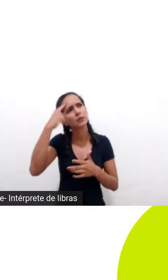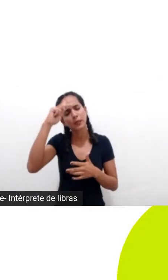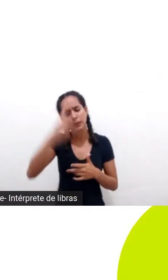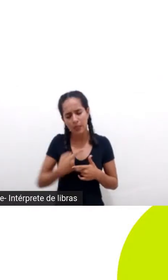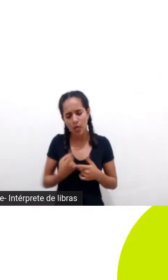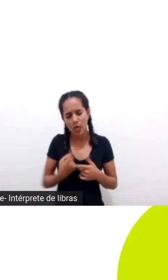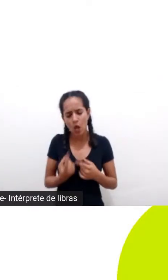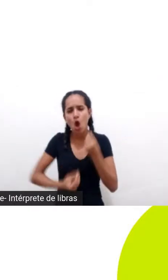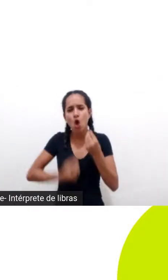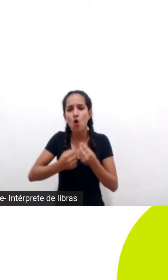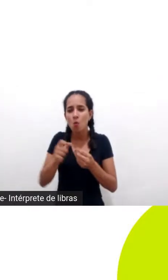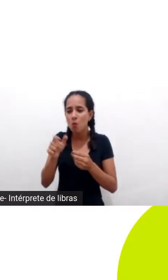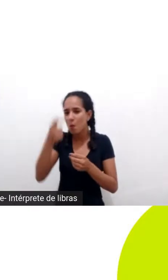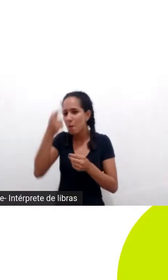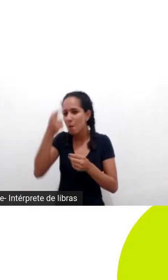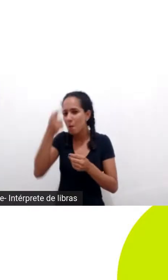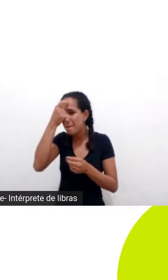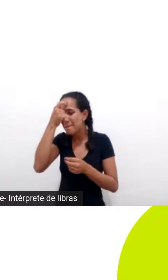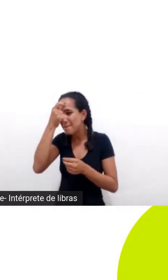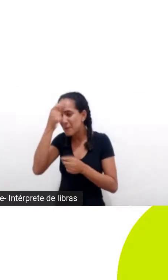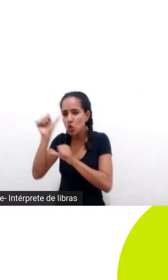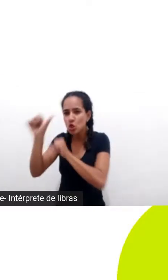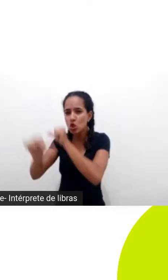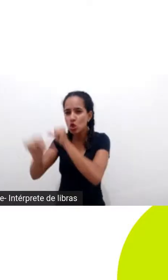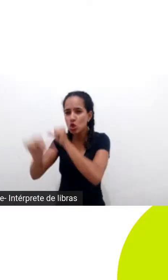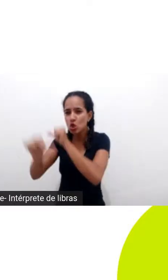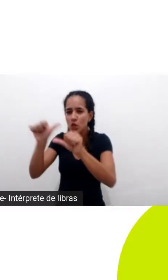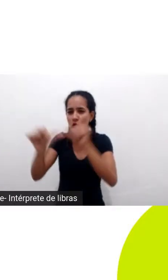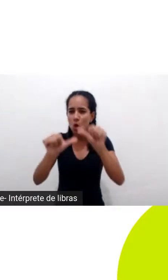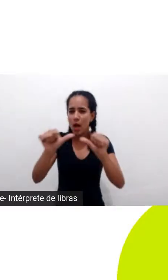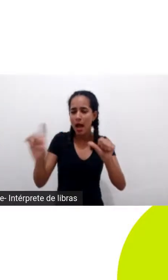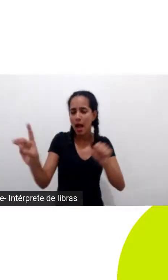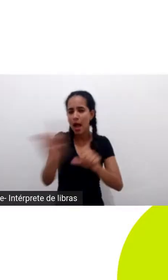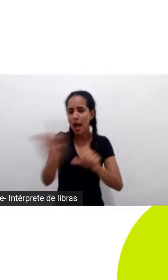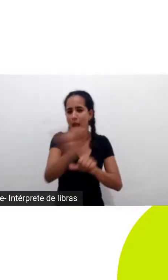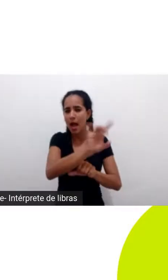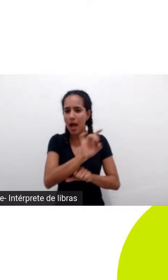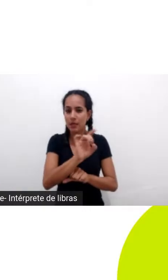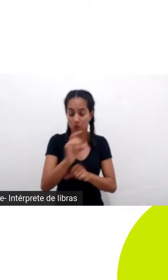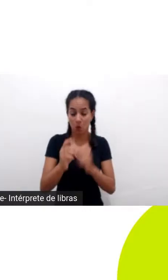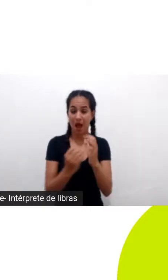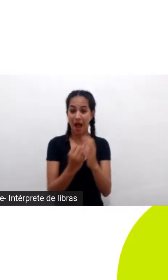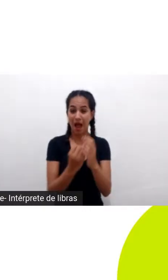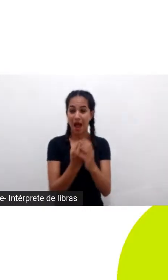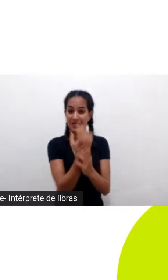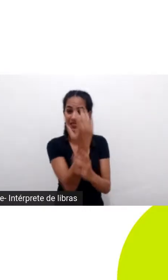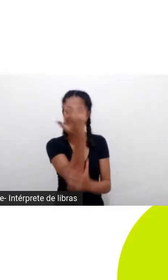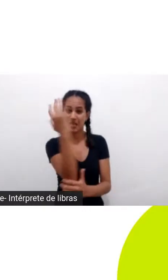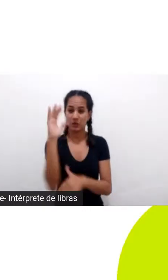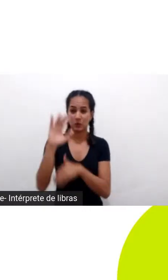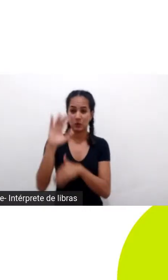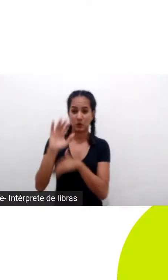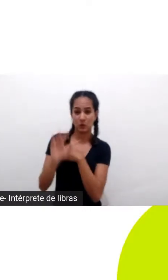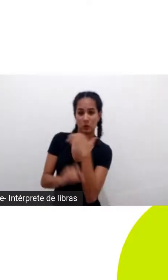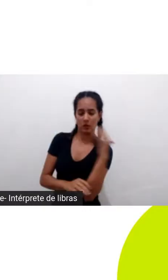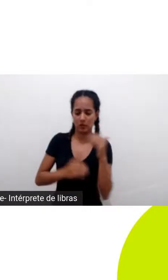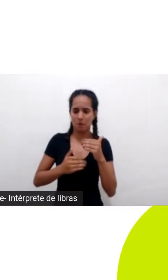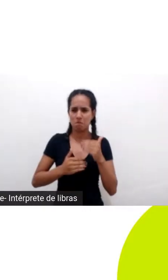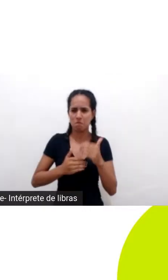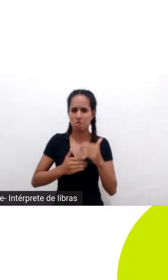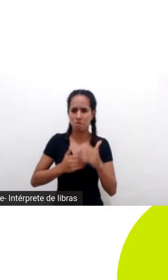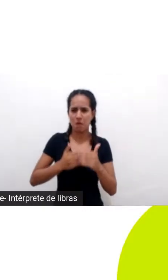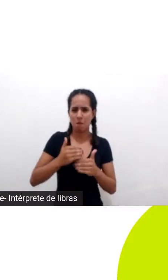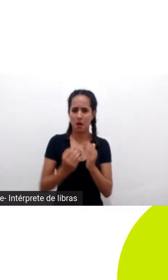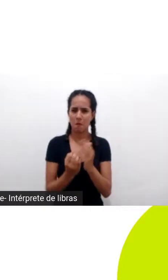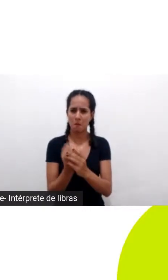e assim como a natureza ensina pra gente a natureza não dá saltos ela constrói as coisas aos poucos é um embate progressivo e diário mas